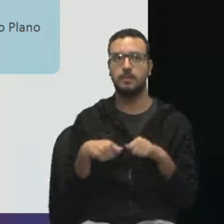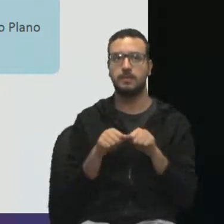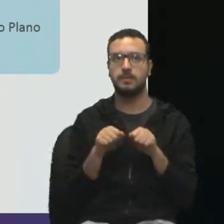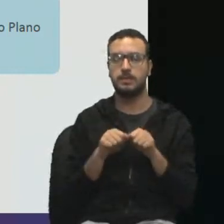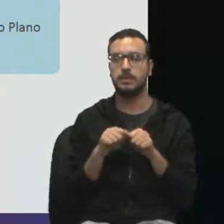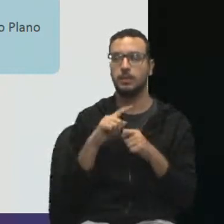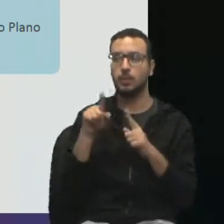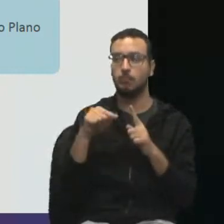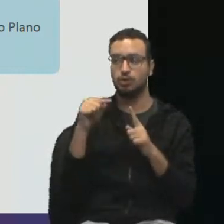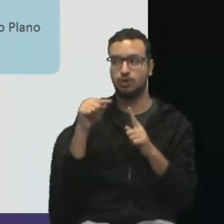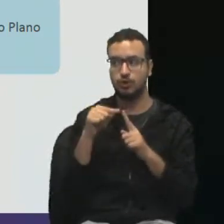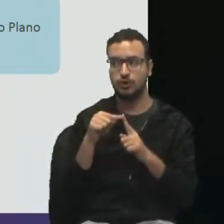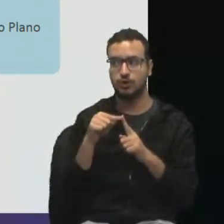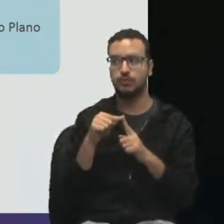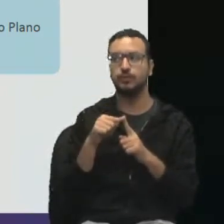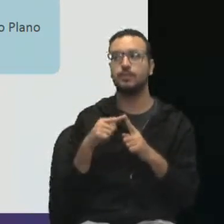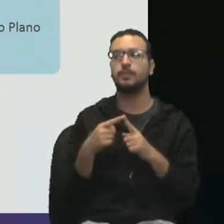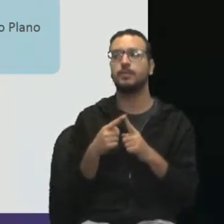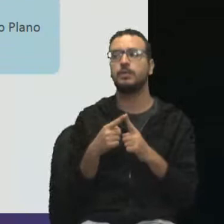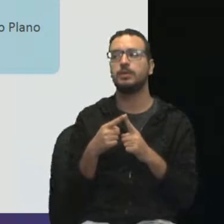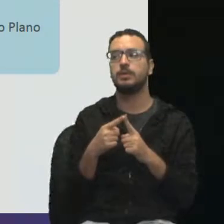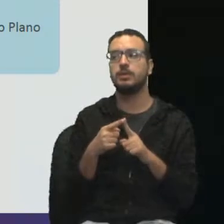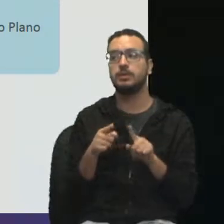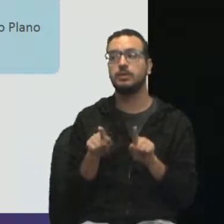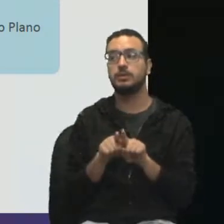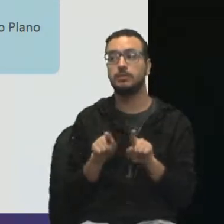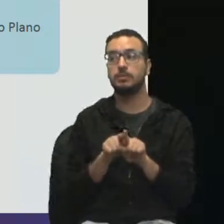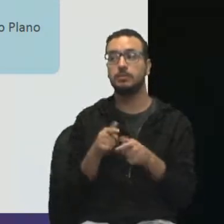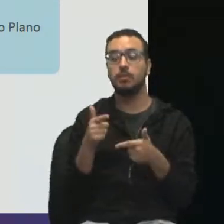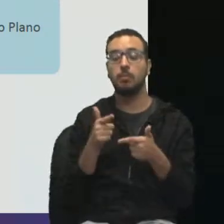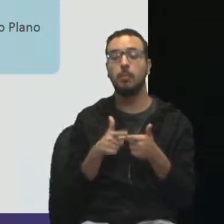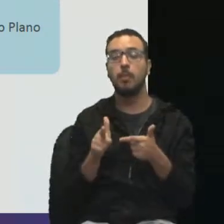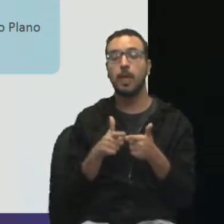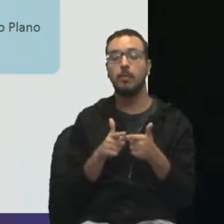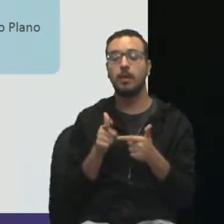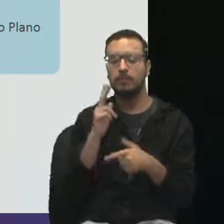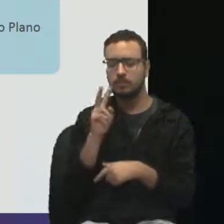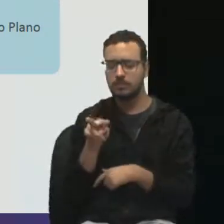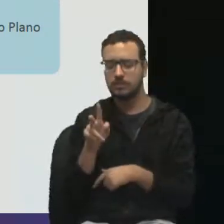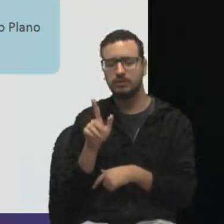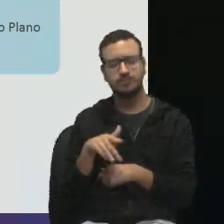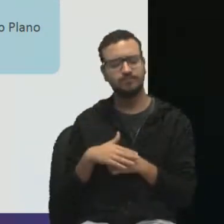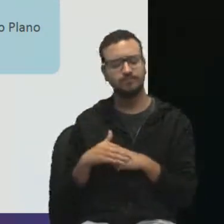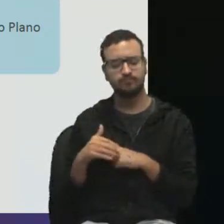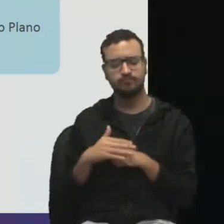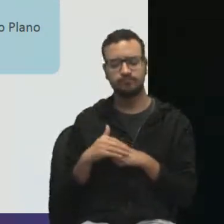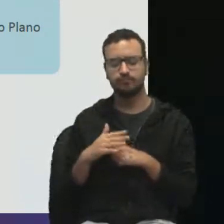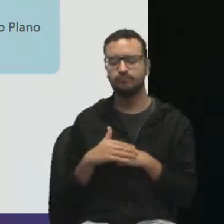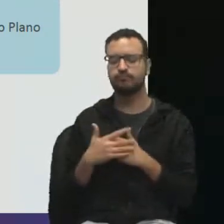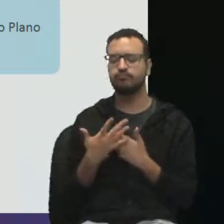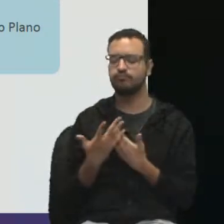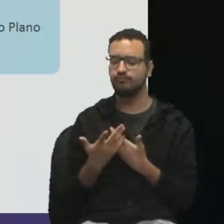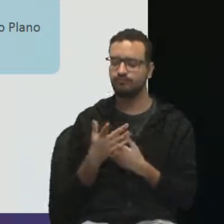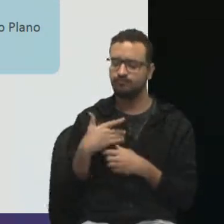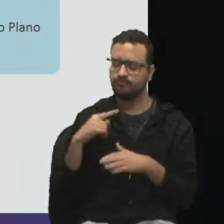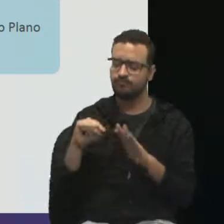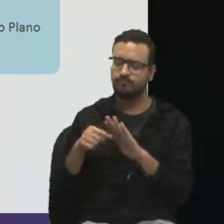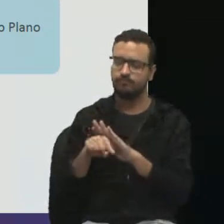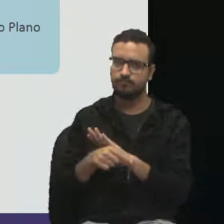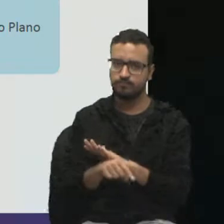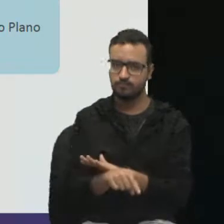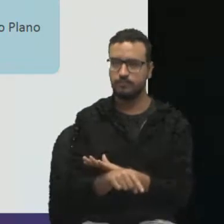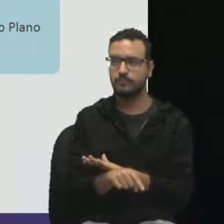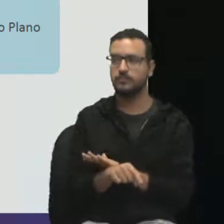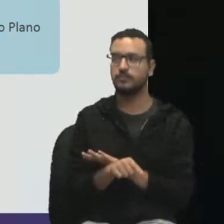metas e objetivos e vou pegar o nosso problema e olhar para ele com muito carinho, de maneira aprofundada